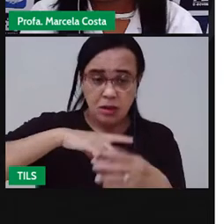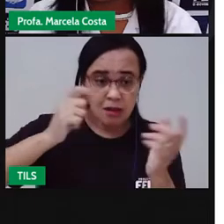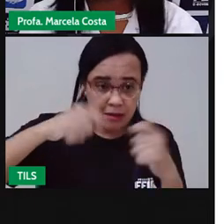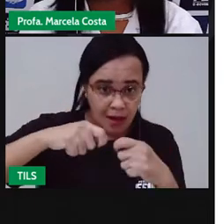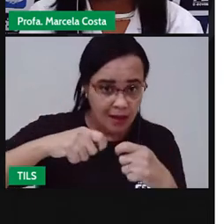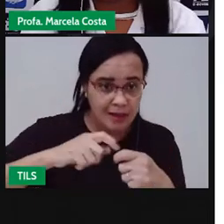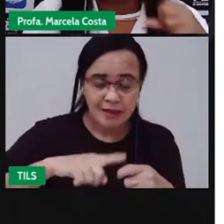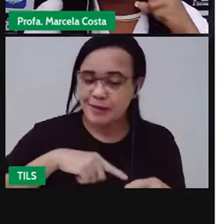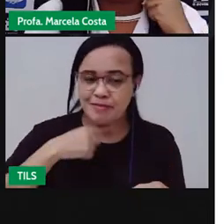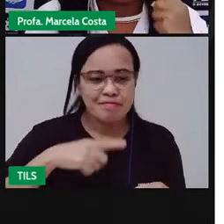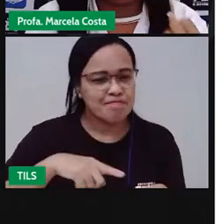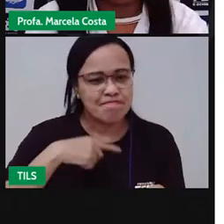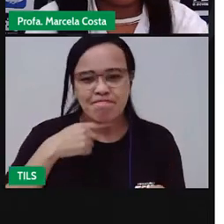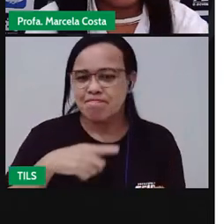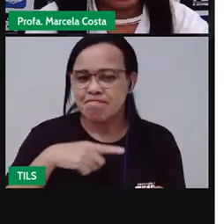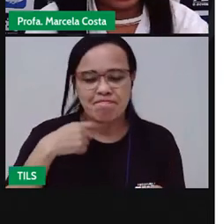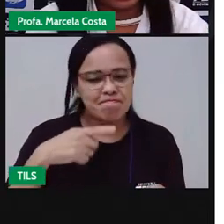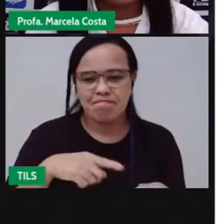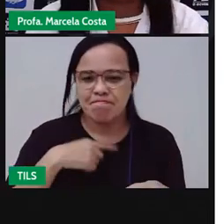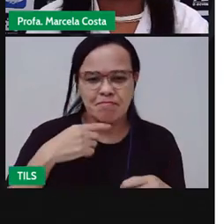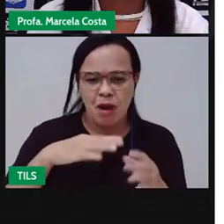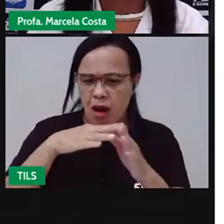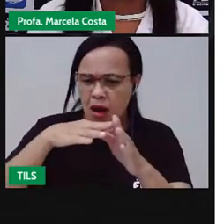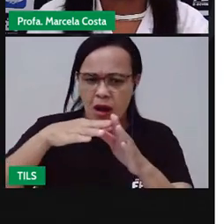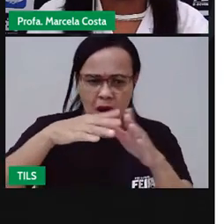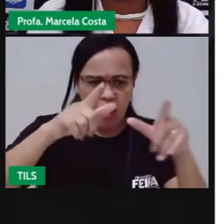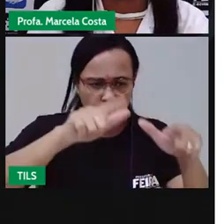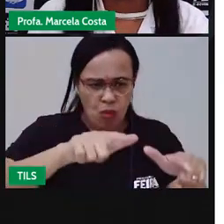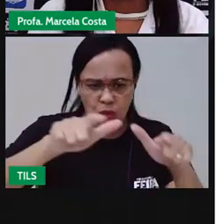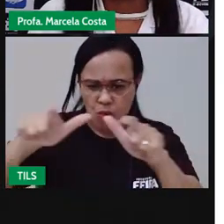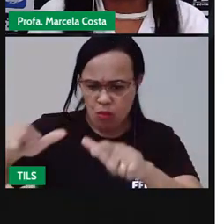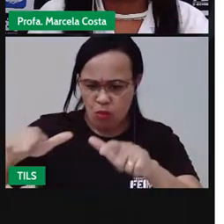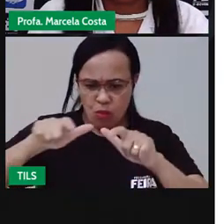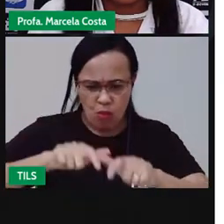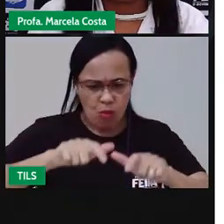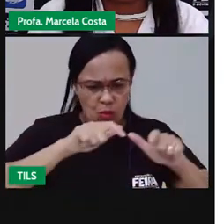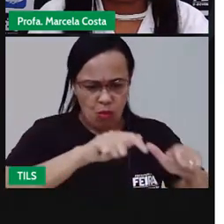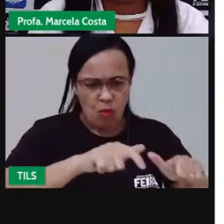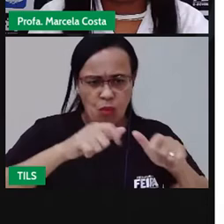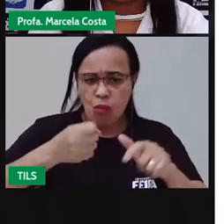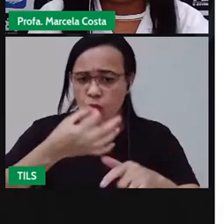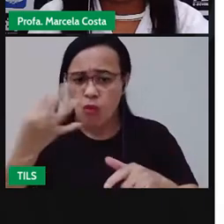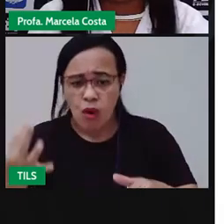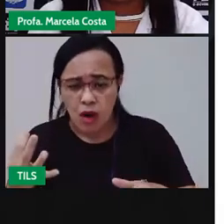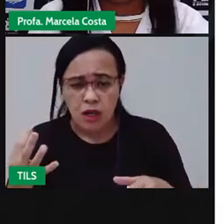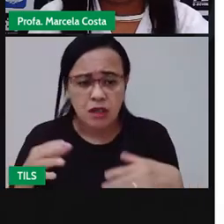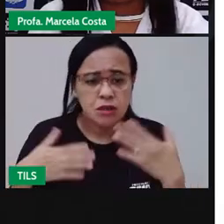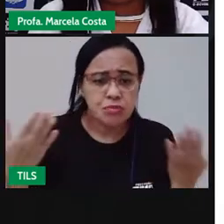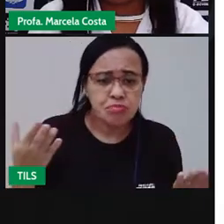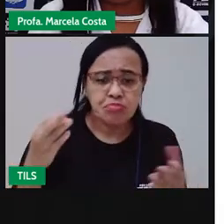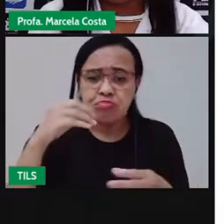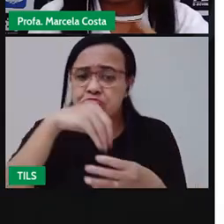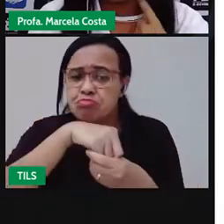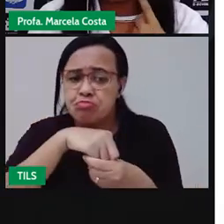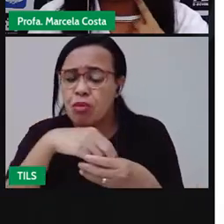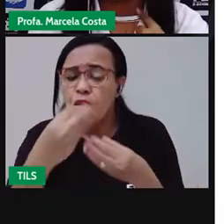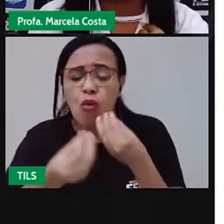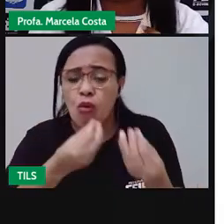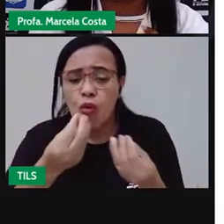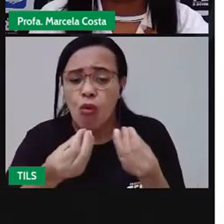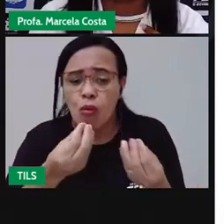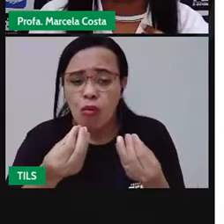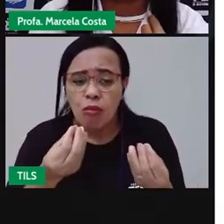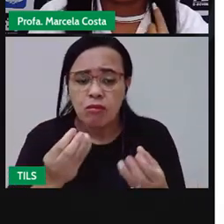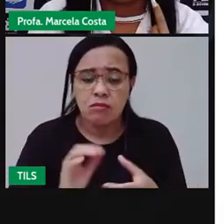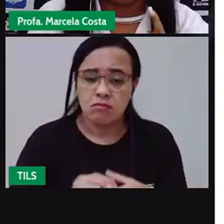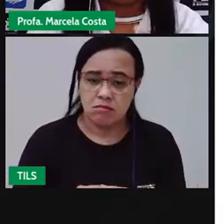você não sabe quantos cômodos tem a casa. Você não sabe se dentro